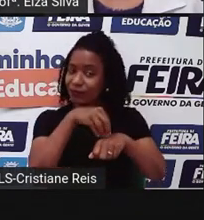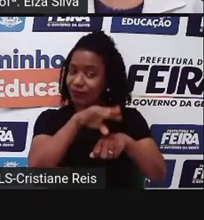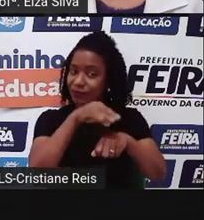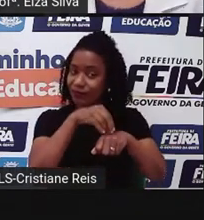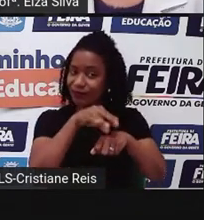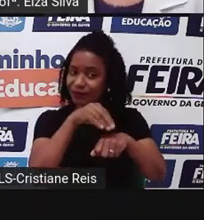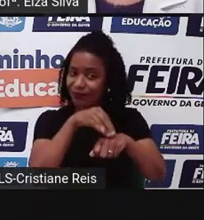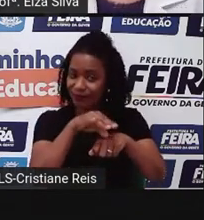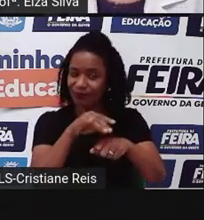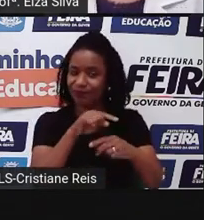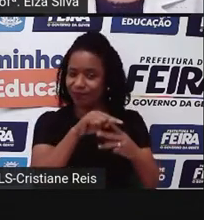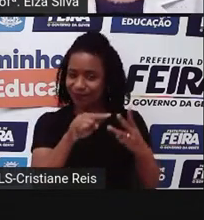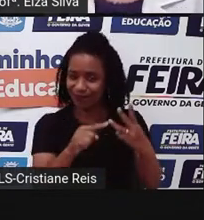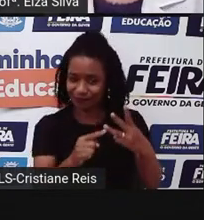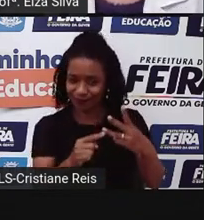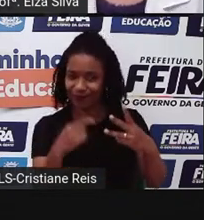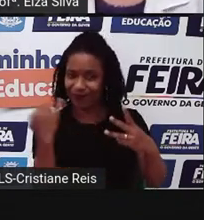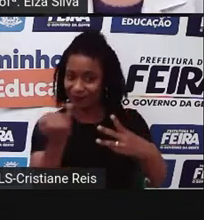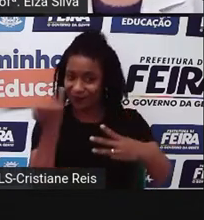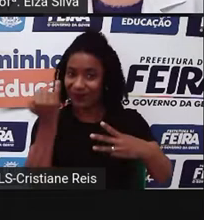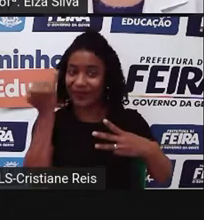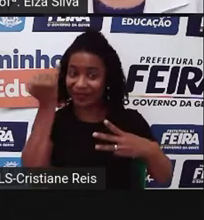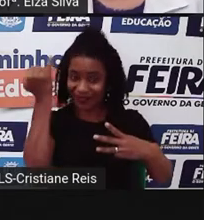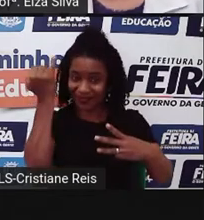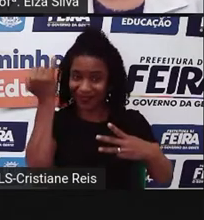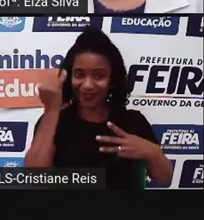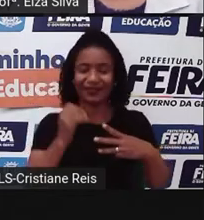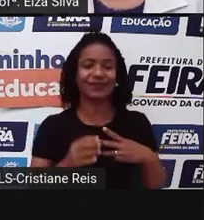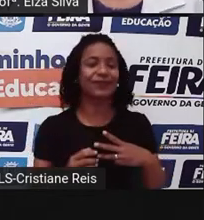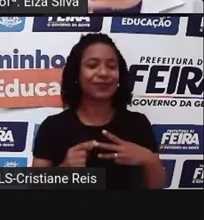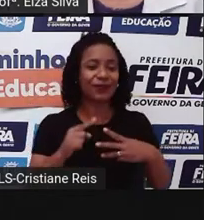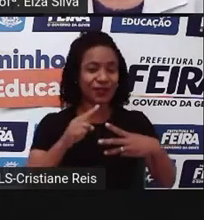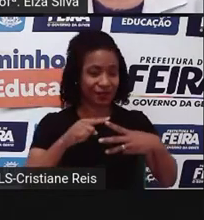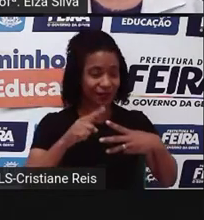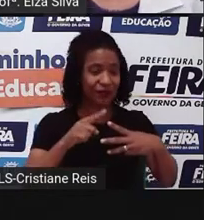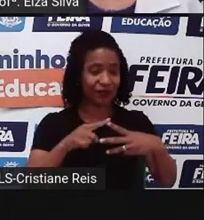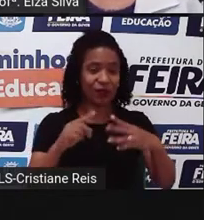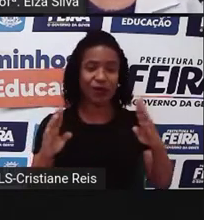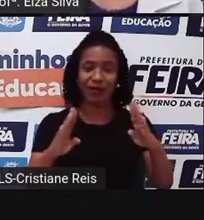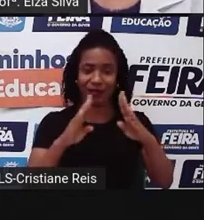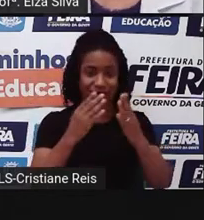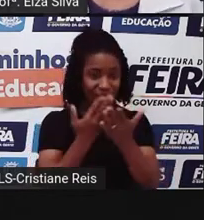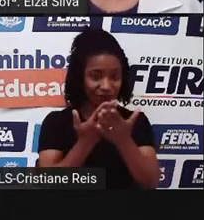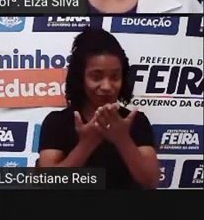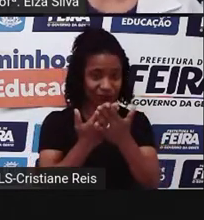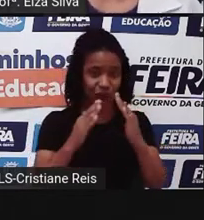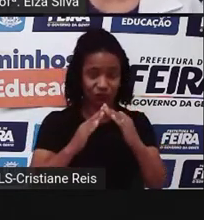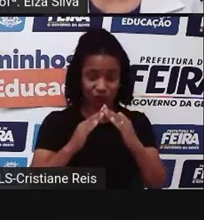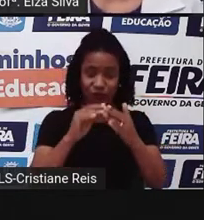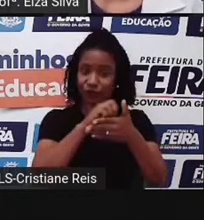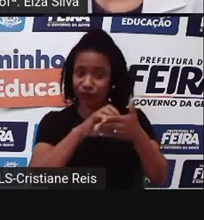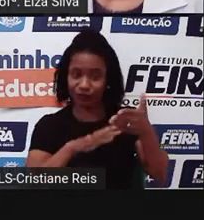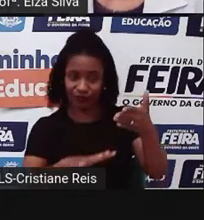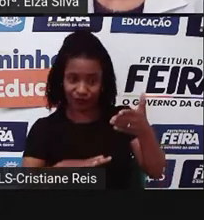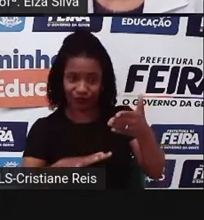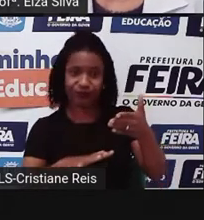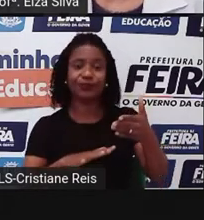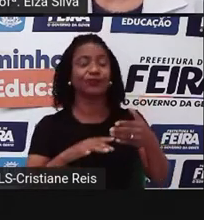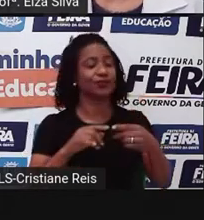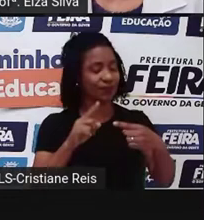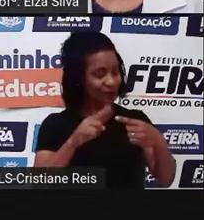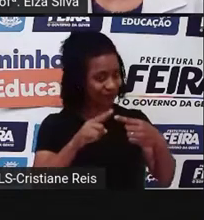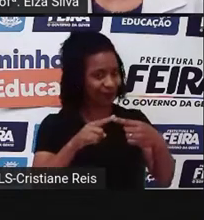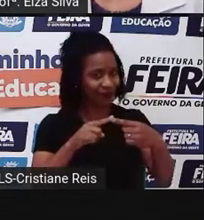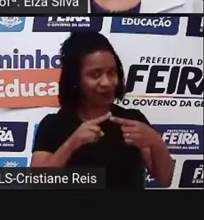Tips. Quando você for realizar atividade de classe, coloque o título Class Equality Science. Se for